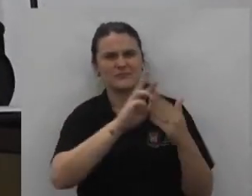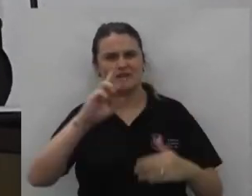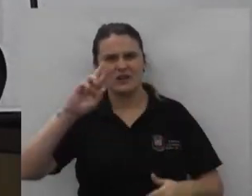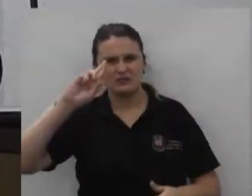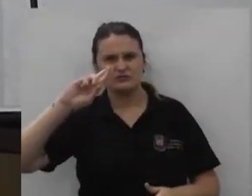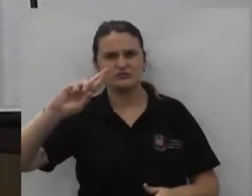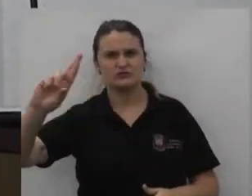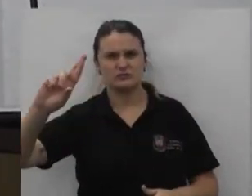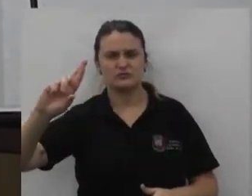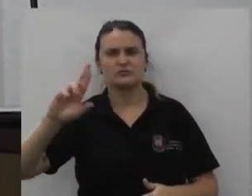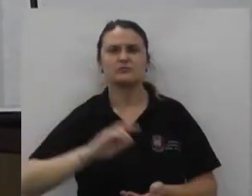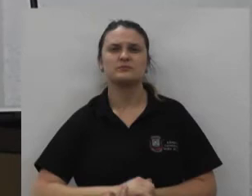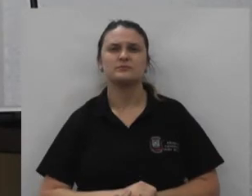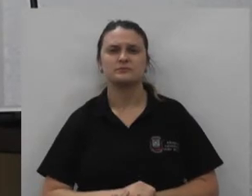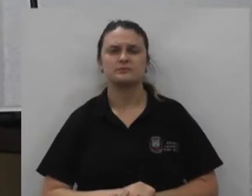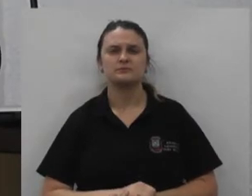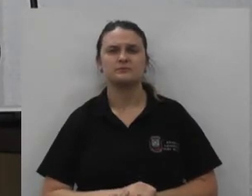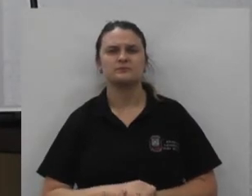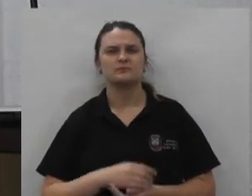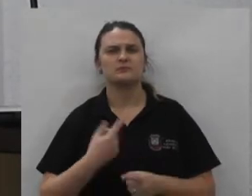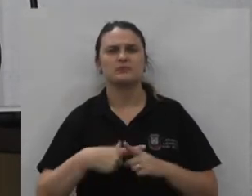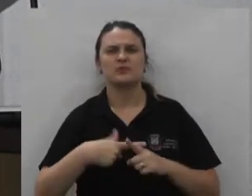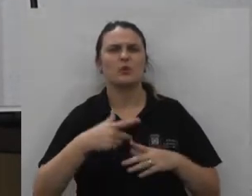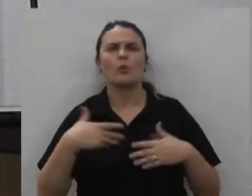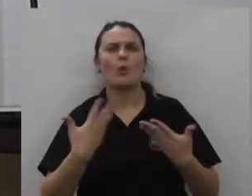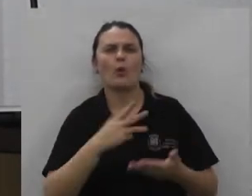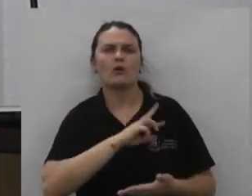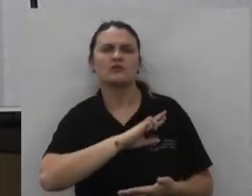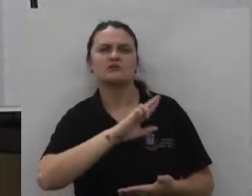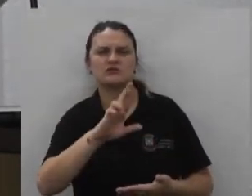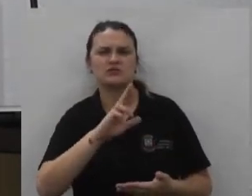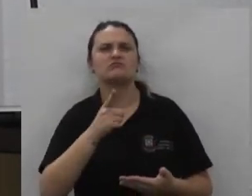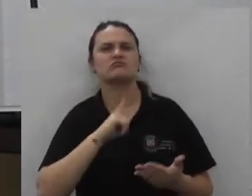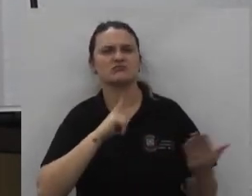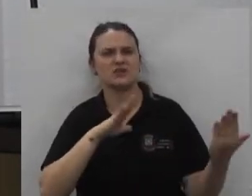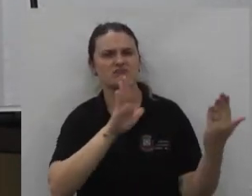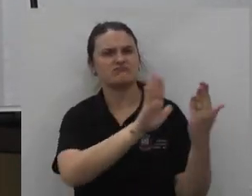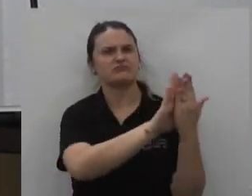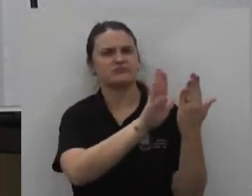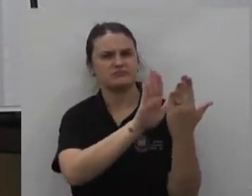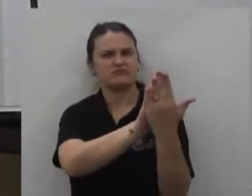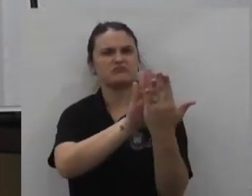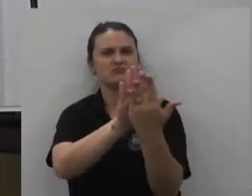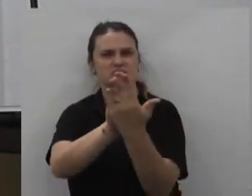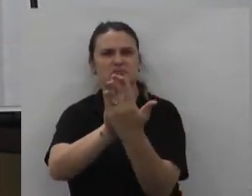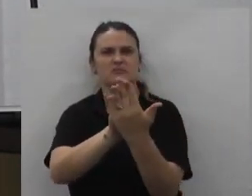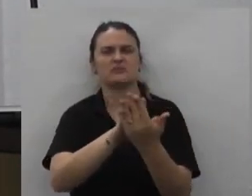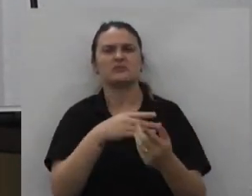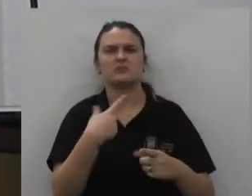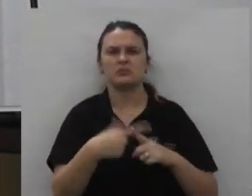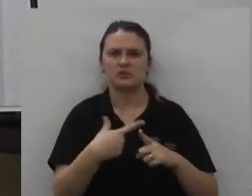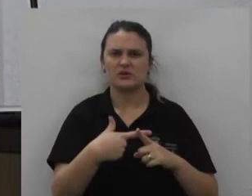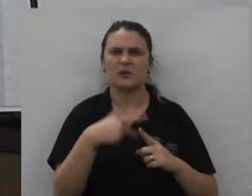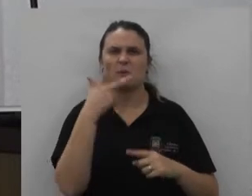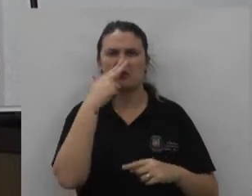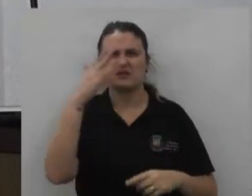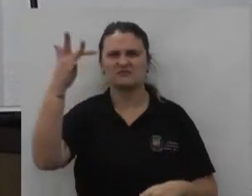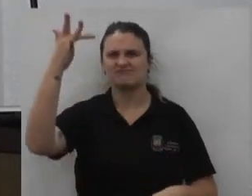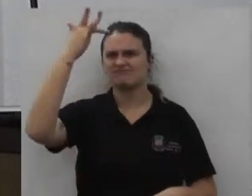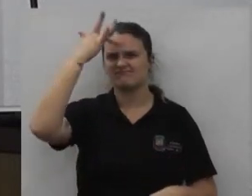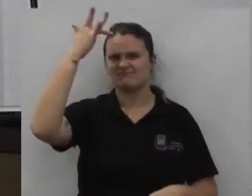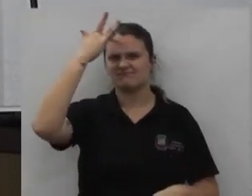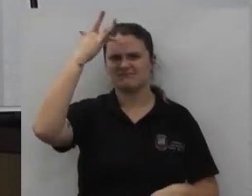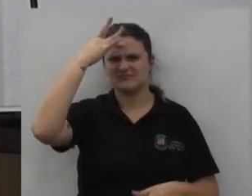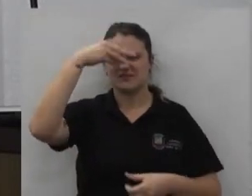religiosas independente da religião era confrontado o uso absurdo